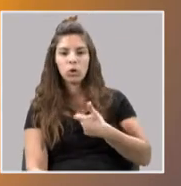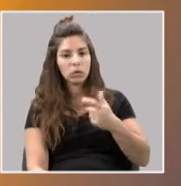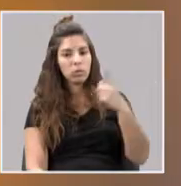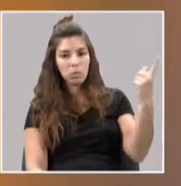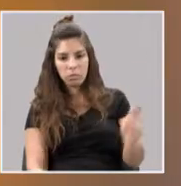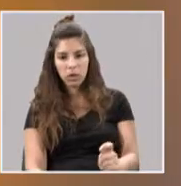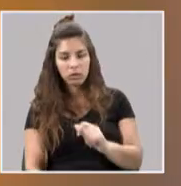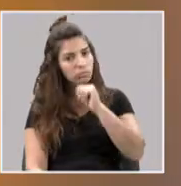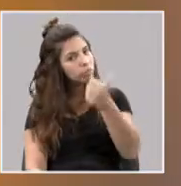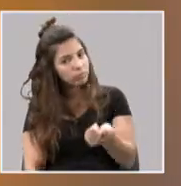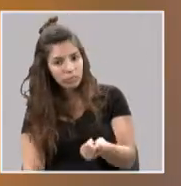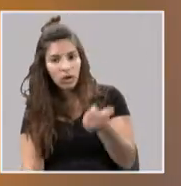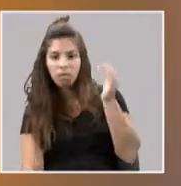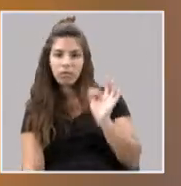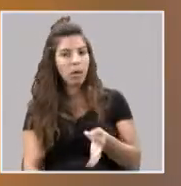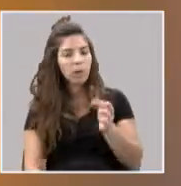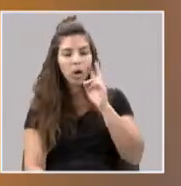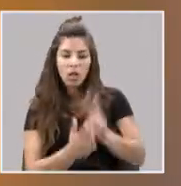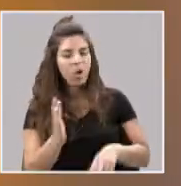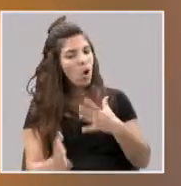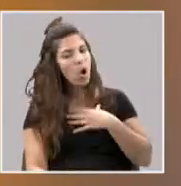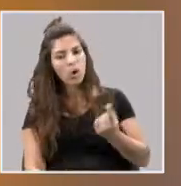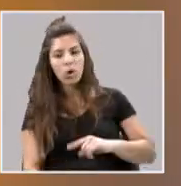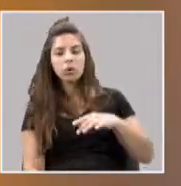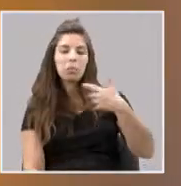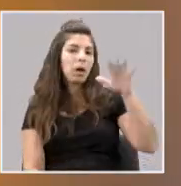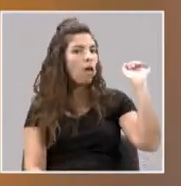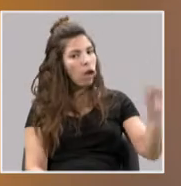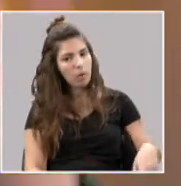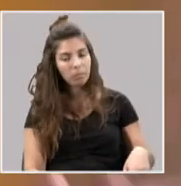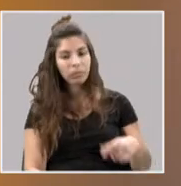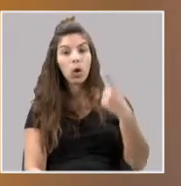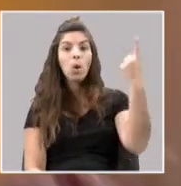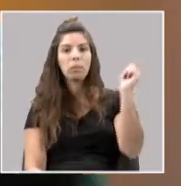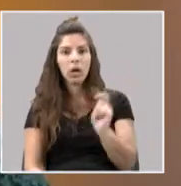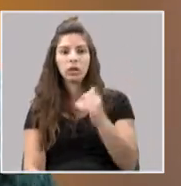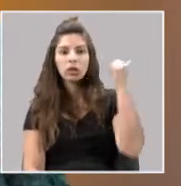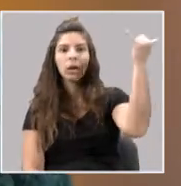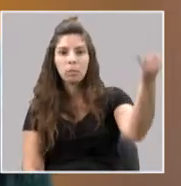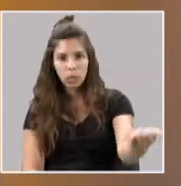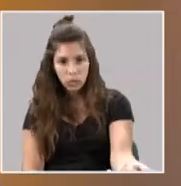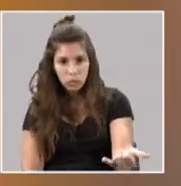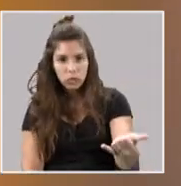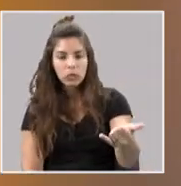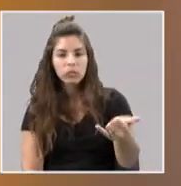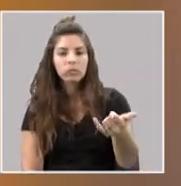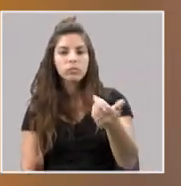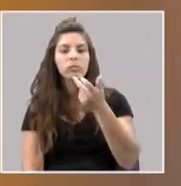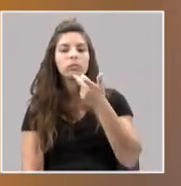e eu pensei, pronto, não há nada a fazer, já não vale a pena, ela leu, não custou, tudo mais. Mas passado o mês, ela disse-me que tinha